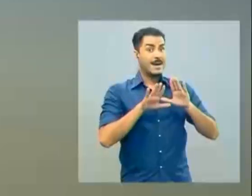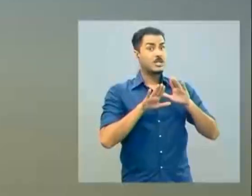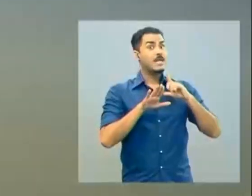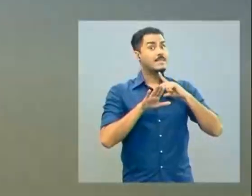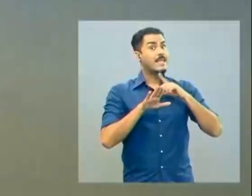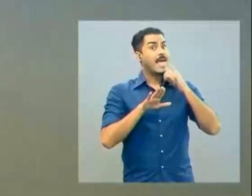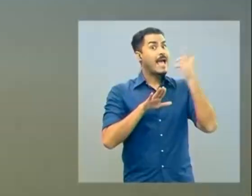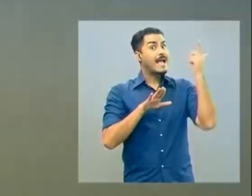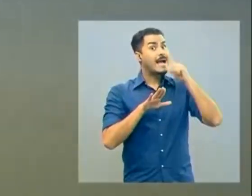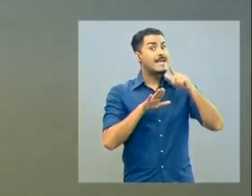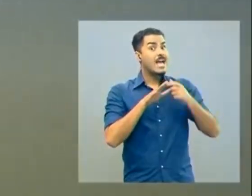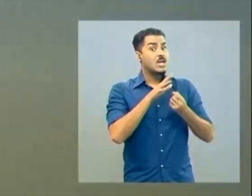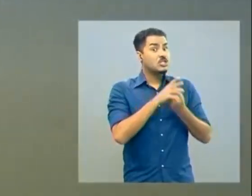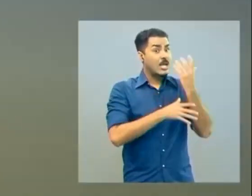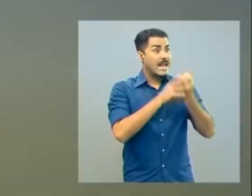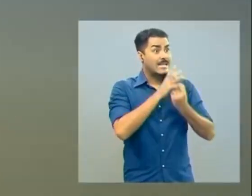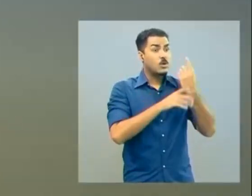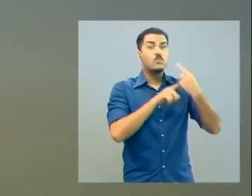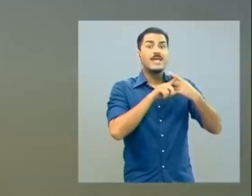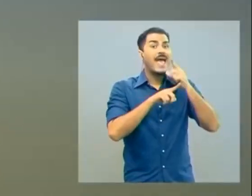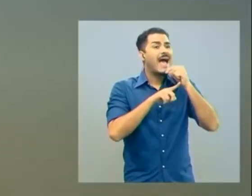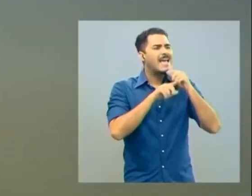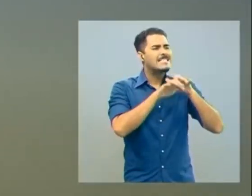geração pela abundância dos rios.